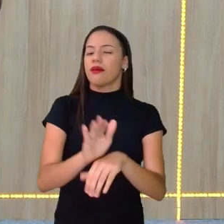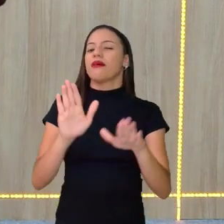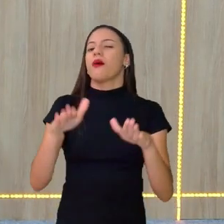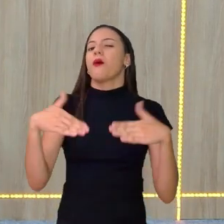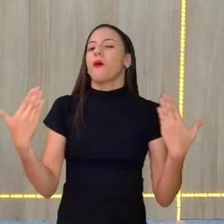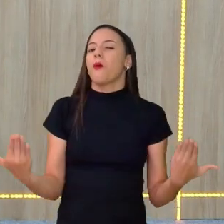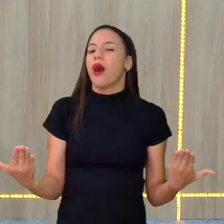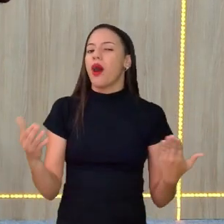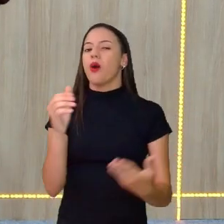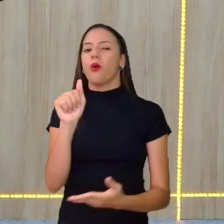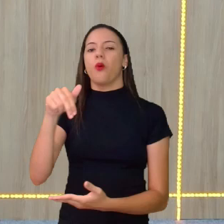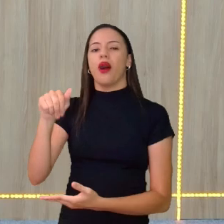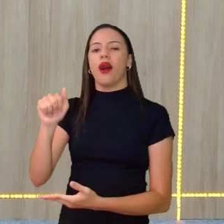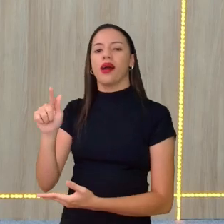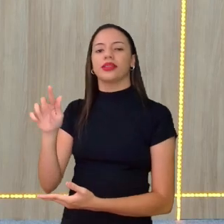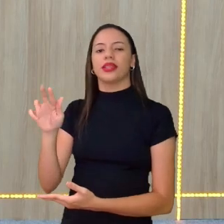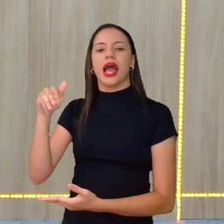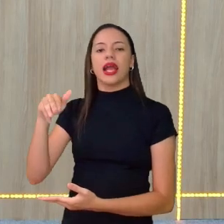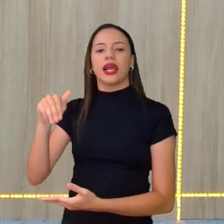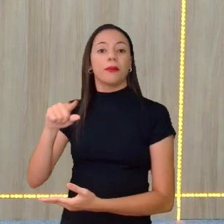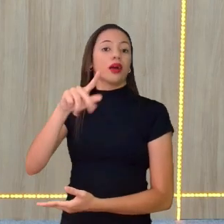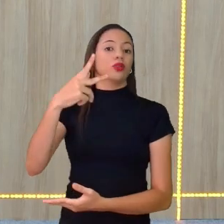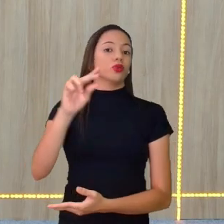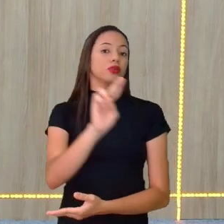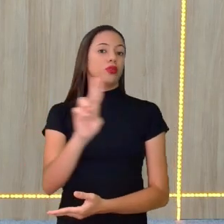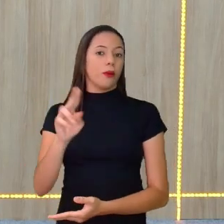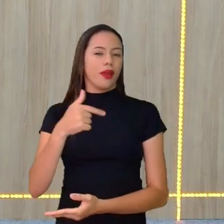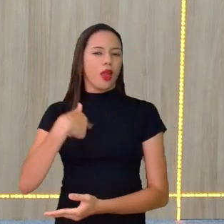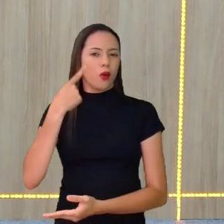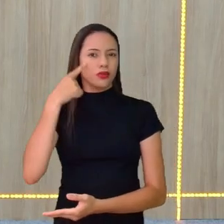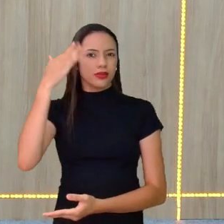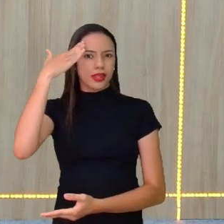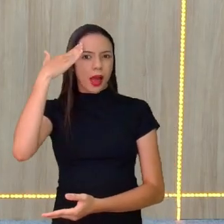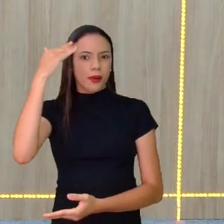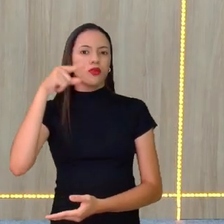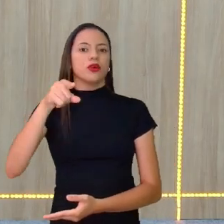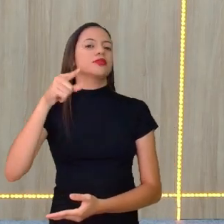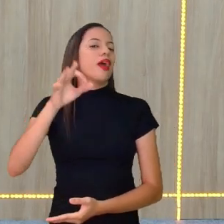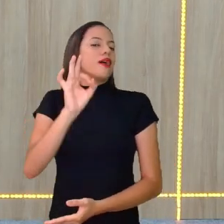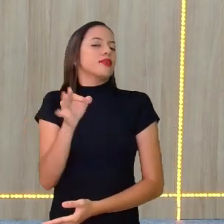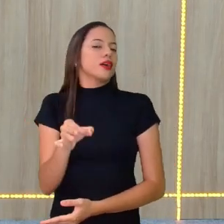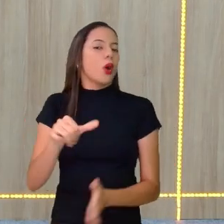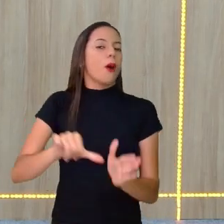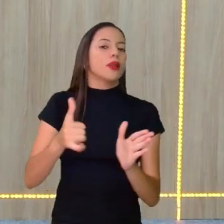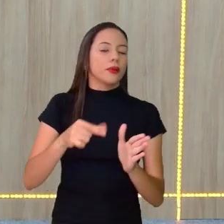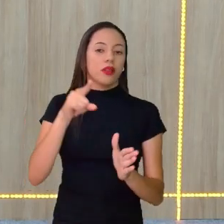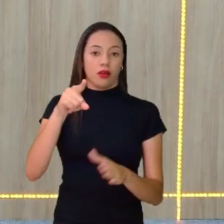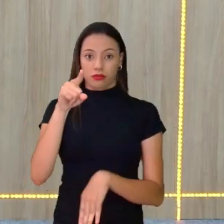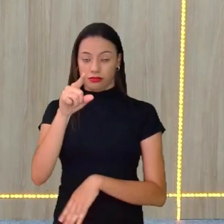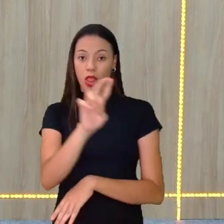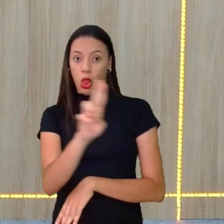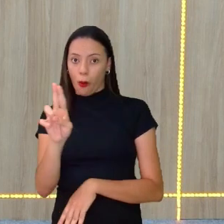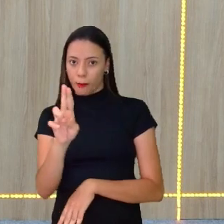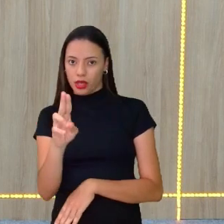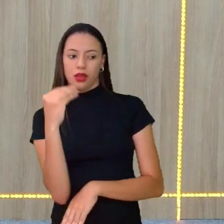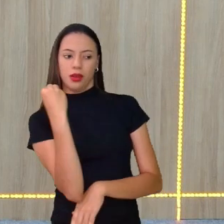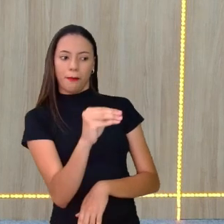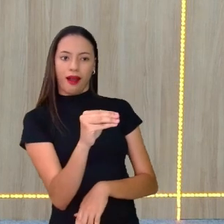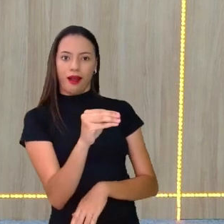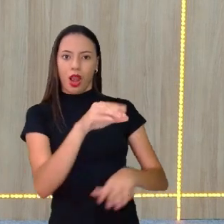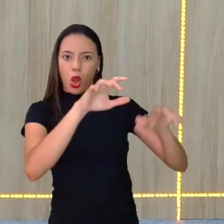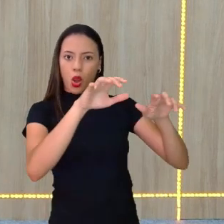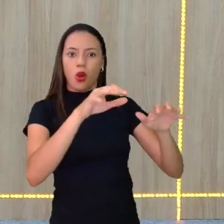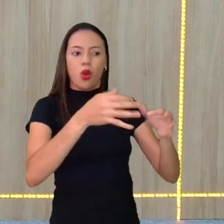é o anagrama do seu nome. Para eu saber se você acertou o primeiro anagrama, você pode colocar o seu nome, isso,